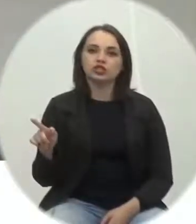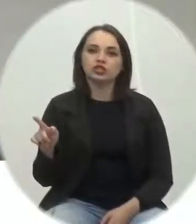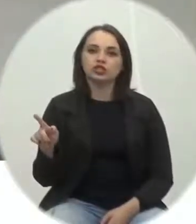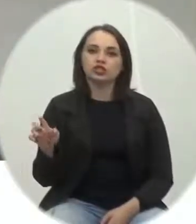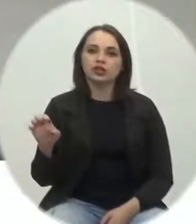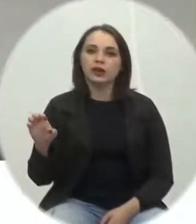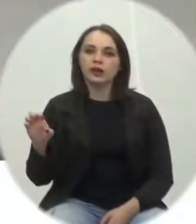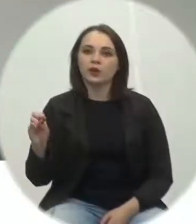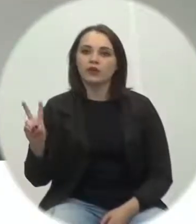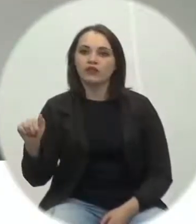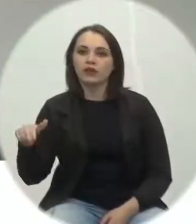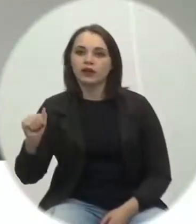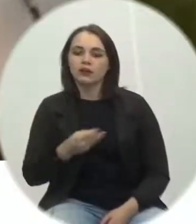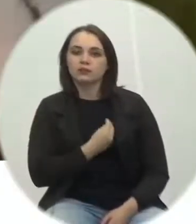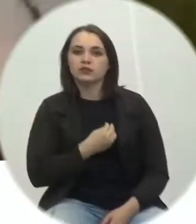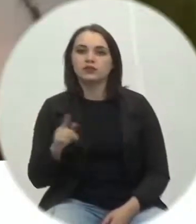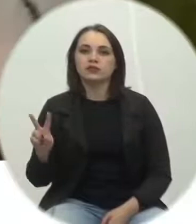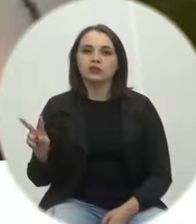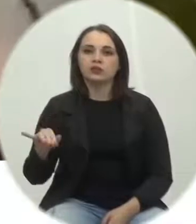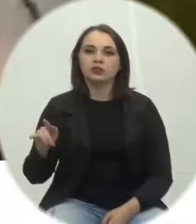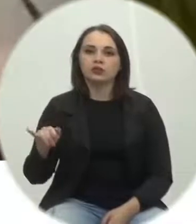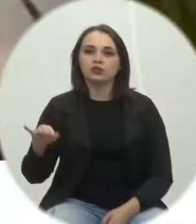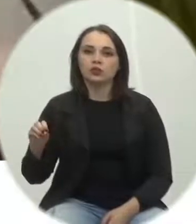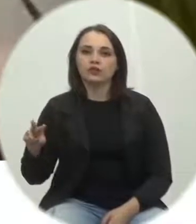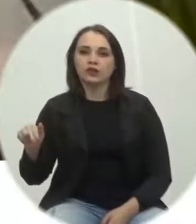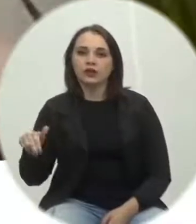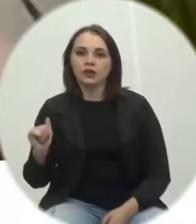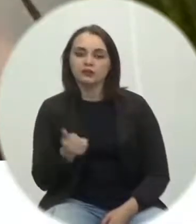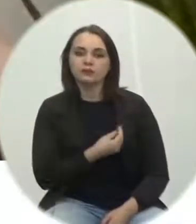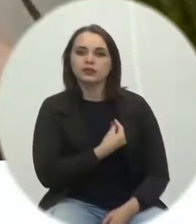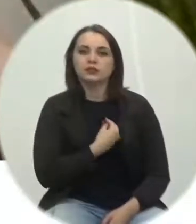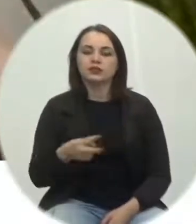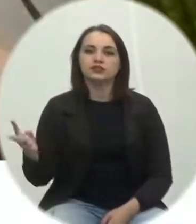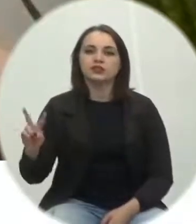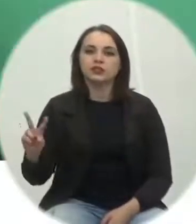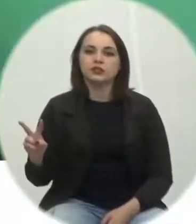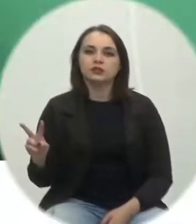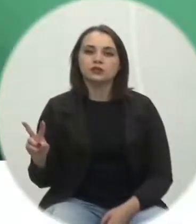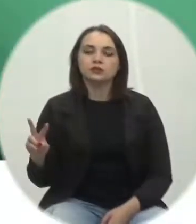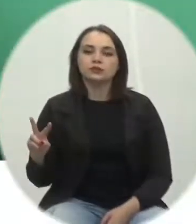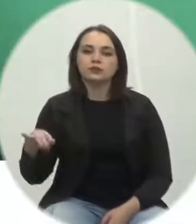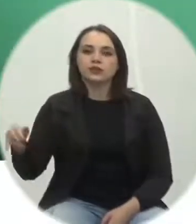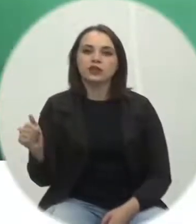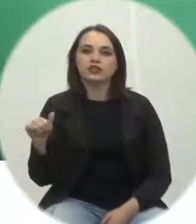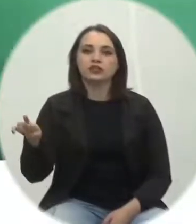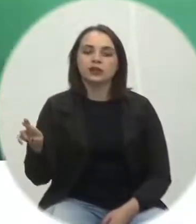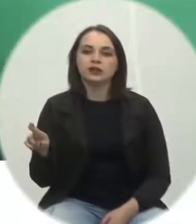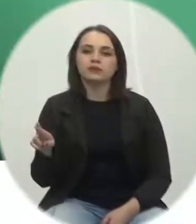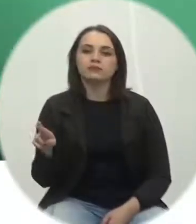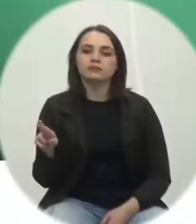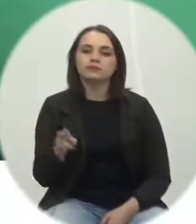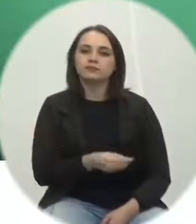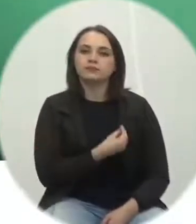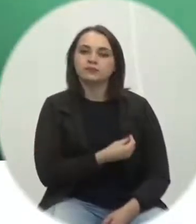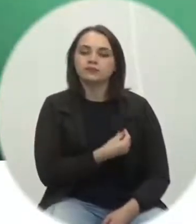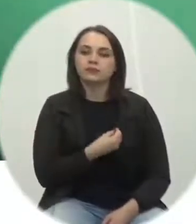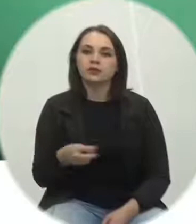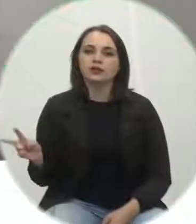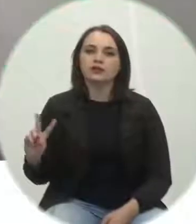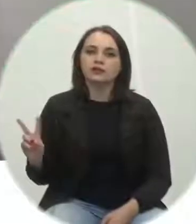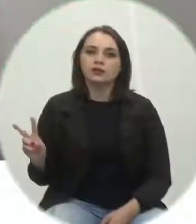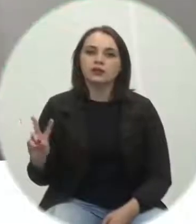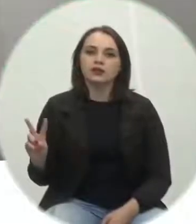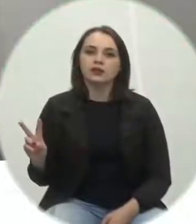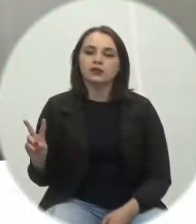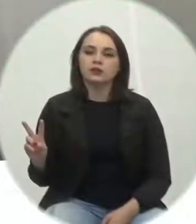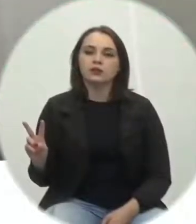Zanetti presente presente vereadora Giovanna Mondardo presente presente vereador Jair Alexandre presente presente